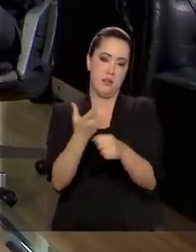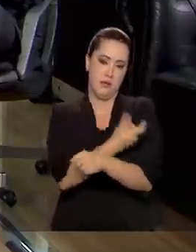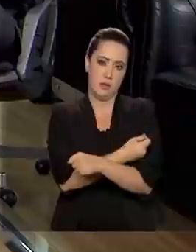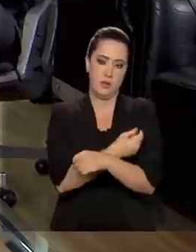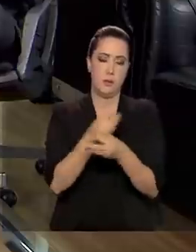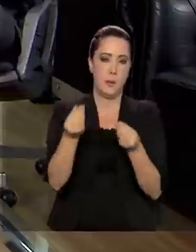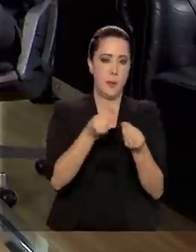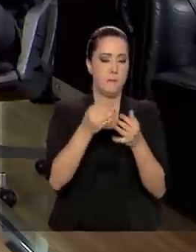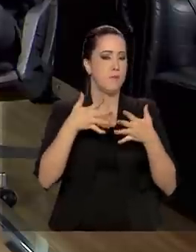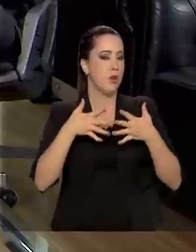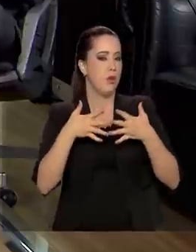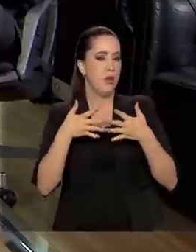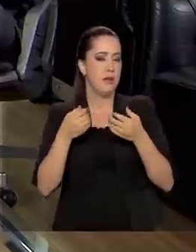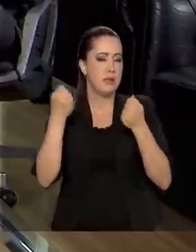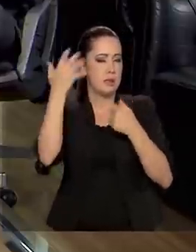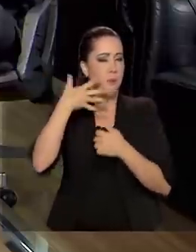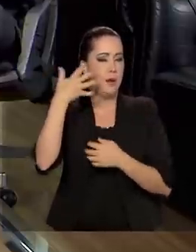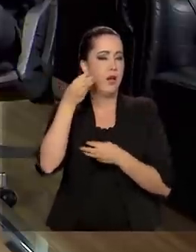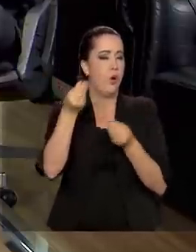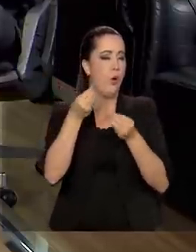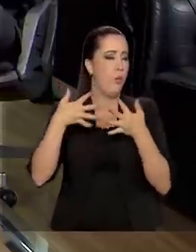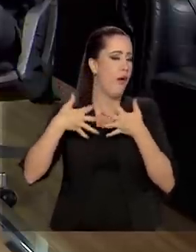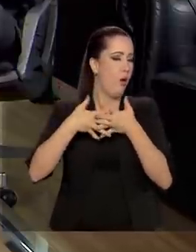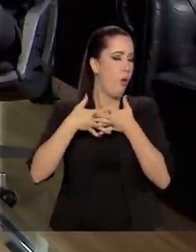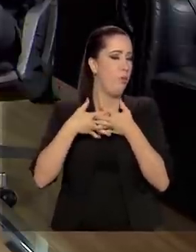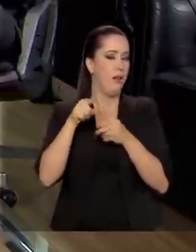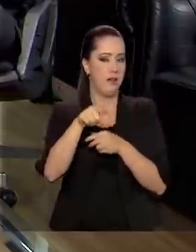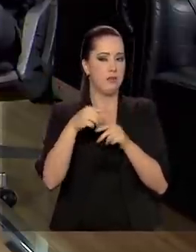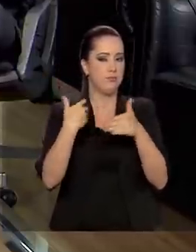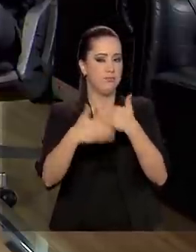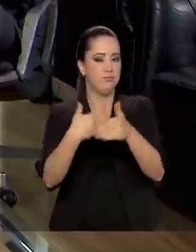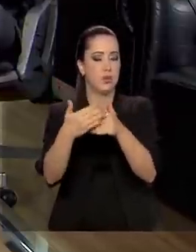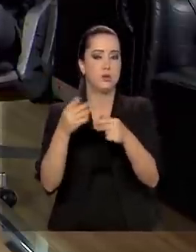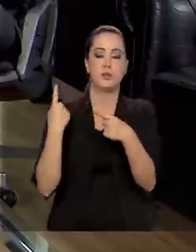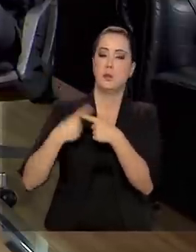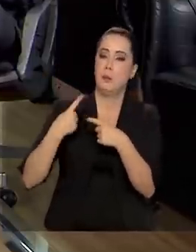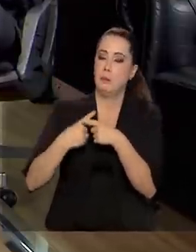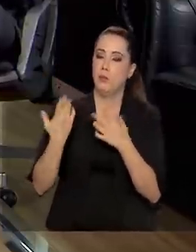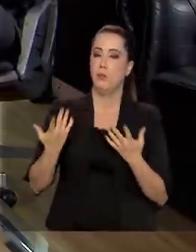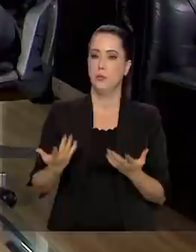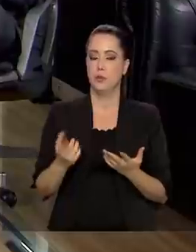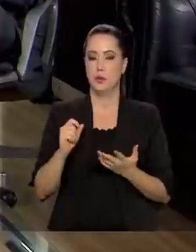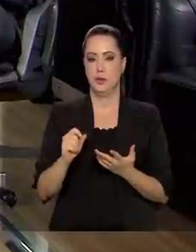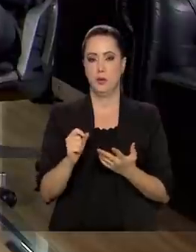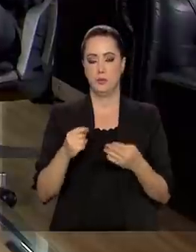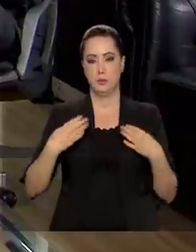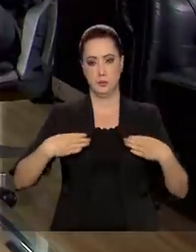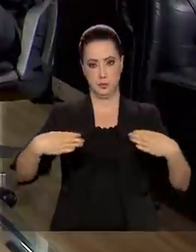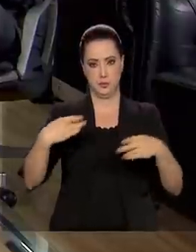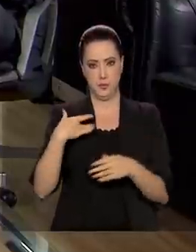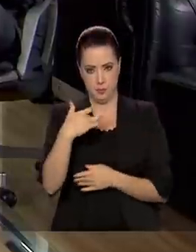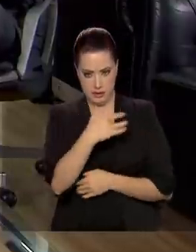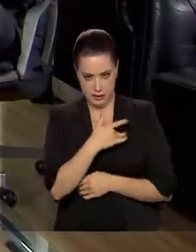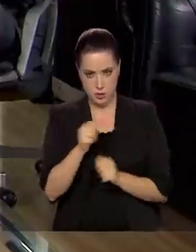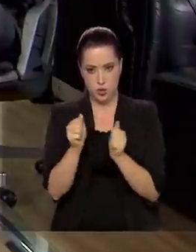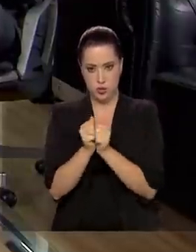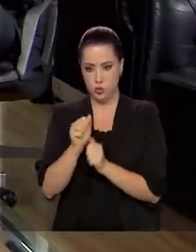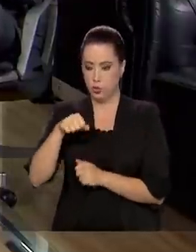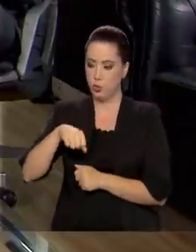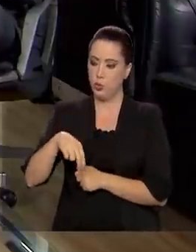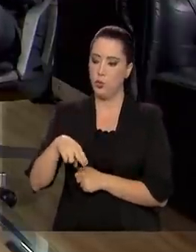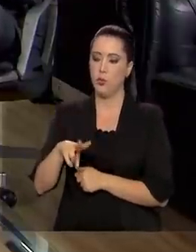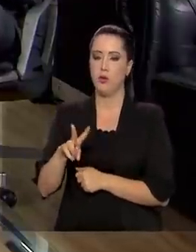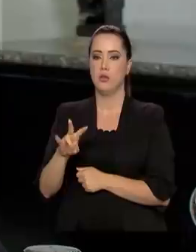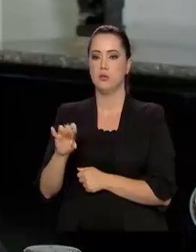pouquinho da complexidade desse processo, para as pessoas entenderem por que o Ministério da Saúde e Anvisa se preocupam